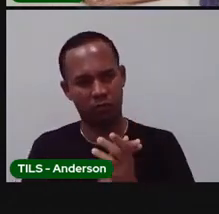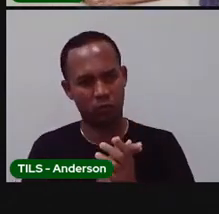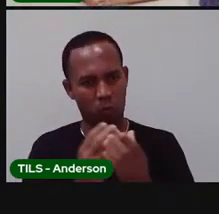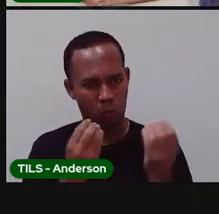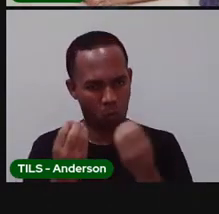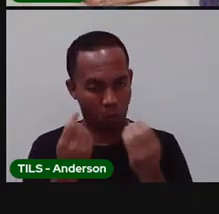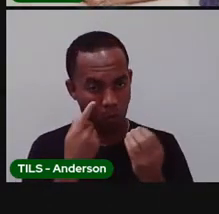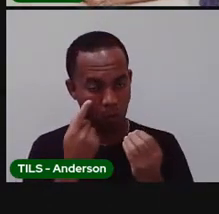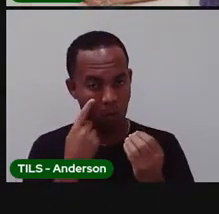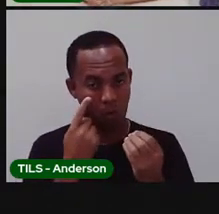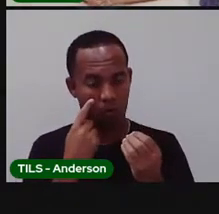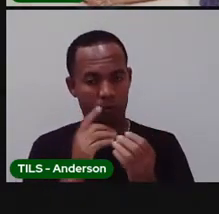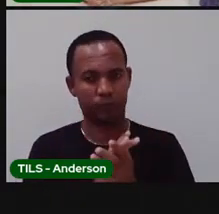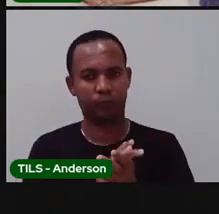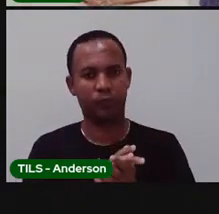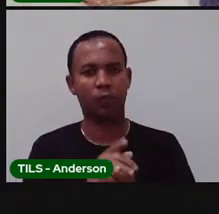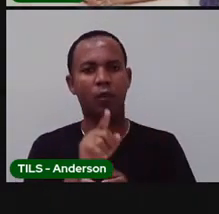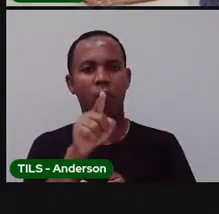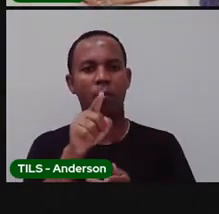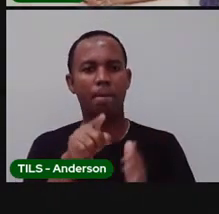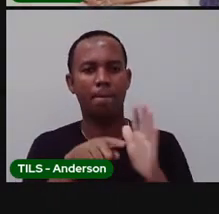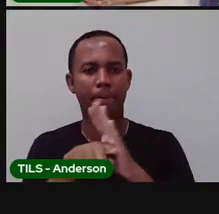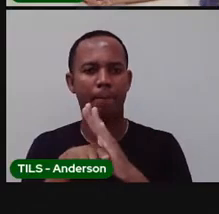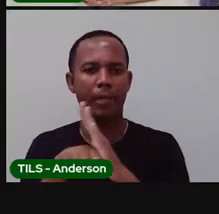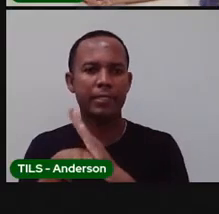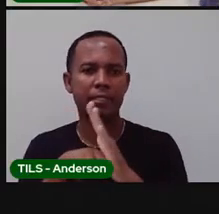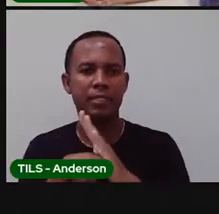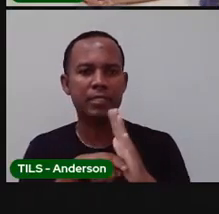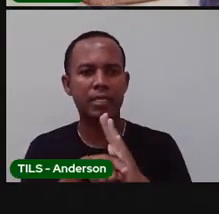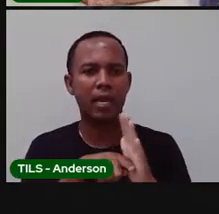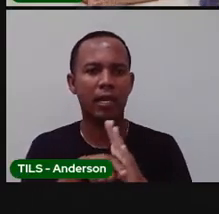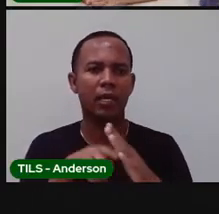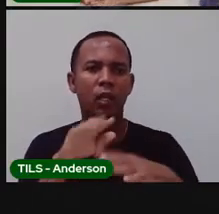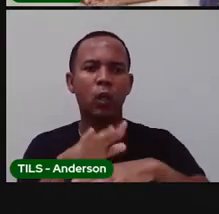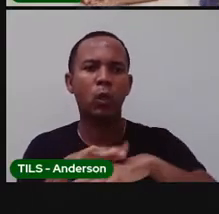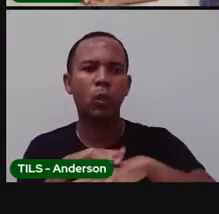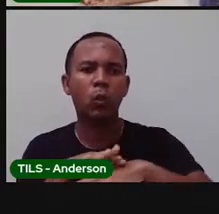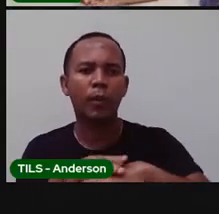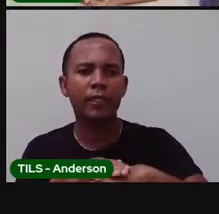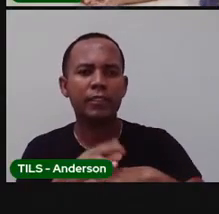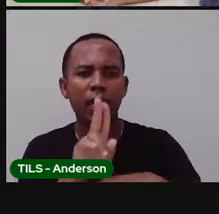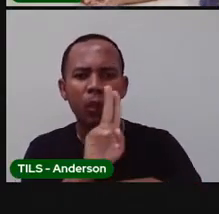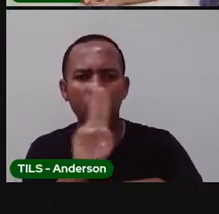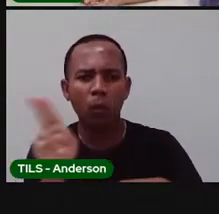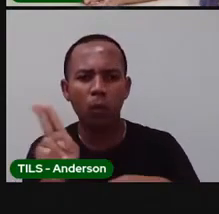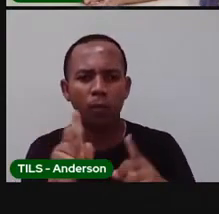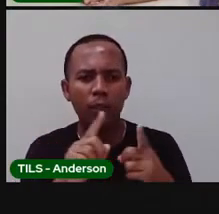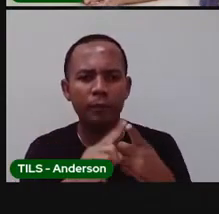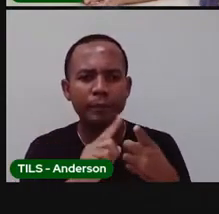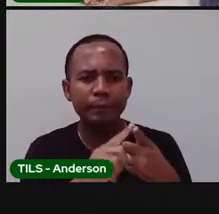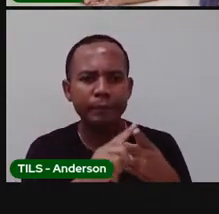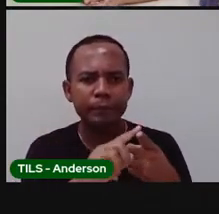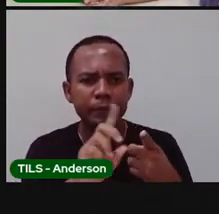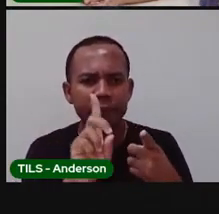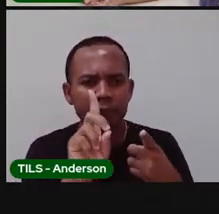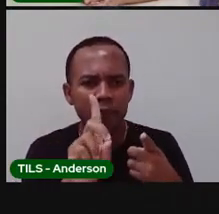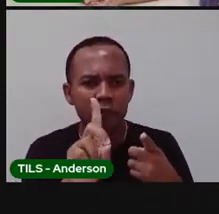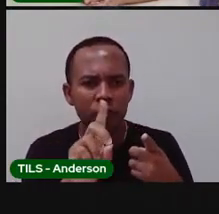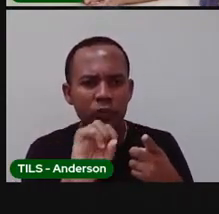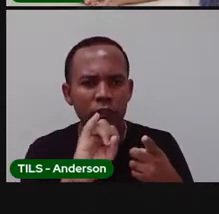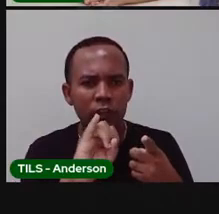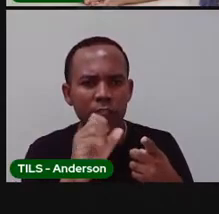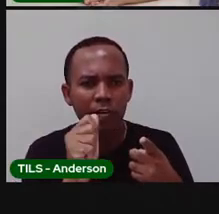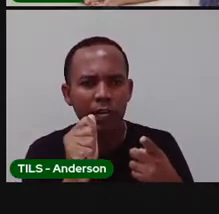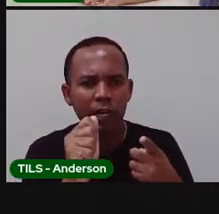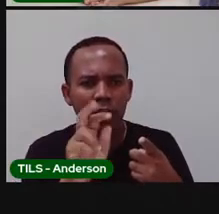spoiler. Vocês vão pesquisar sobre isso aí. O são essas doenças? Eu conheço todas elas? O é essa